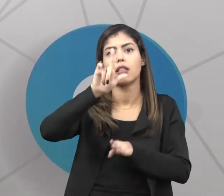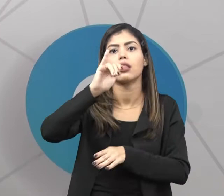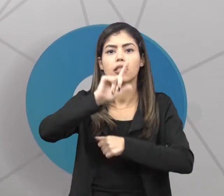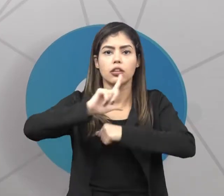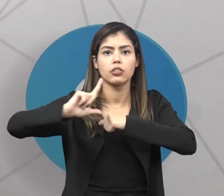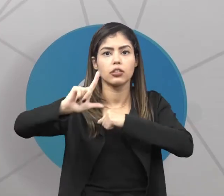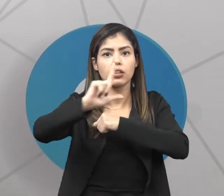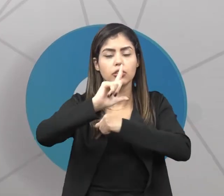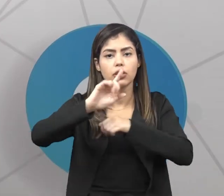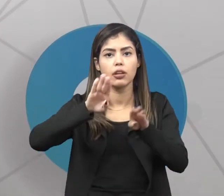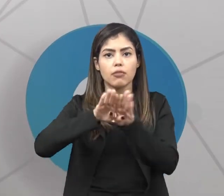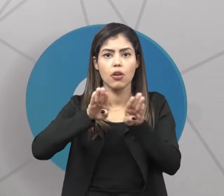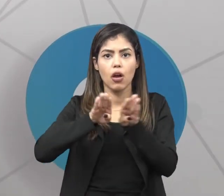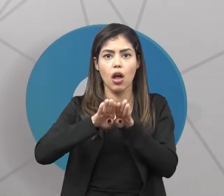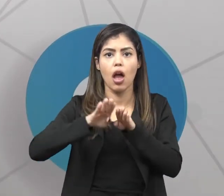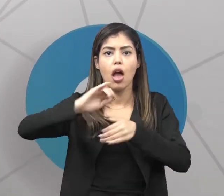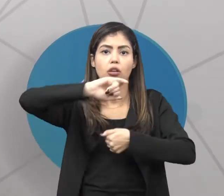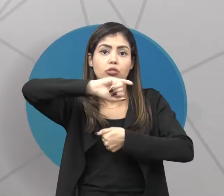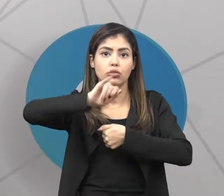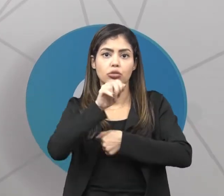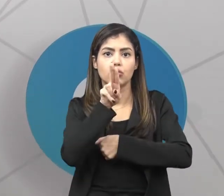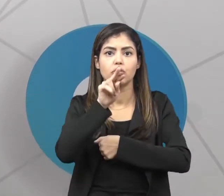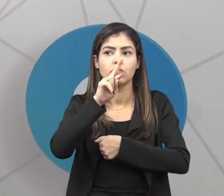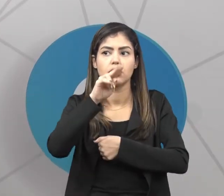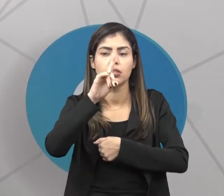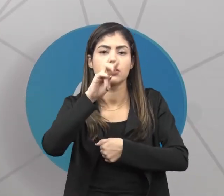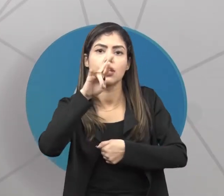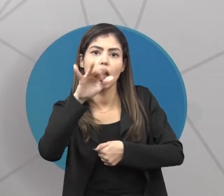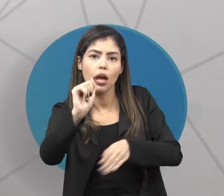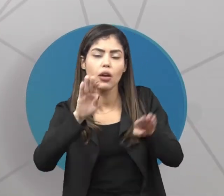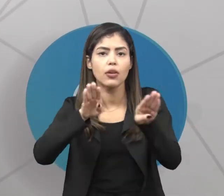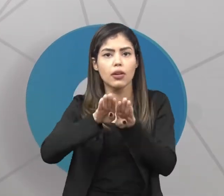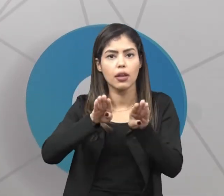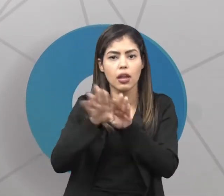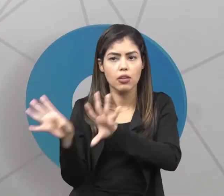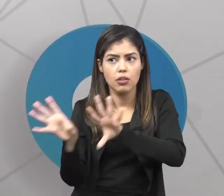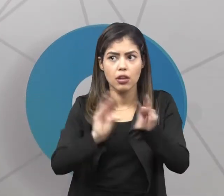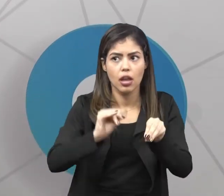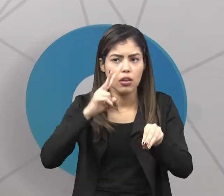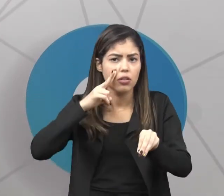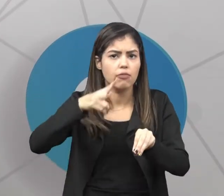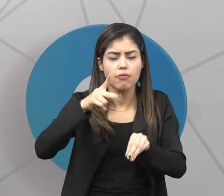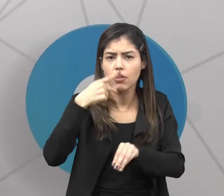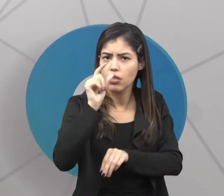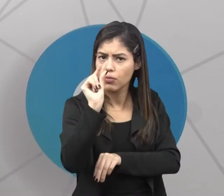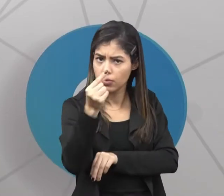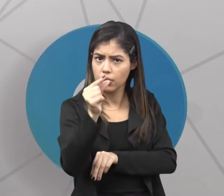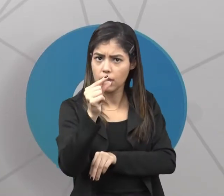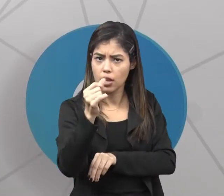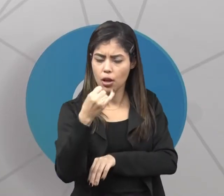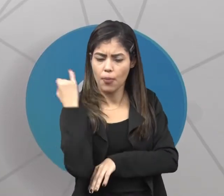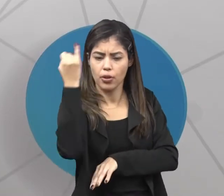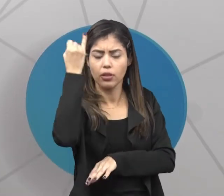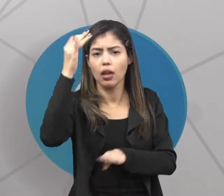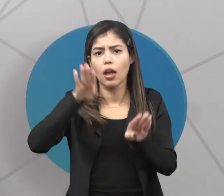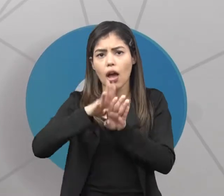John Locke, ele já deixa isso, ele já comenta, ele já fala sobre isso, principalmente sobre o poder executivo